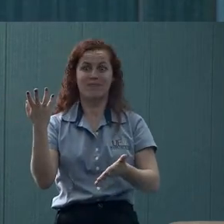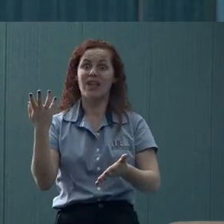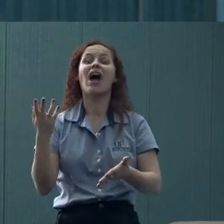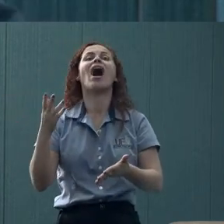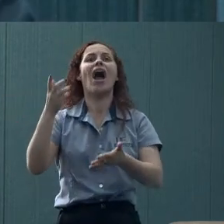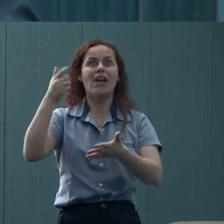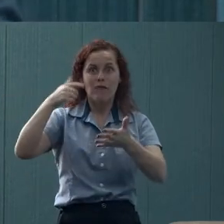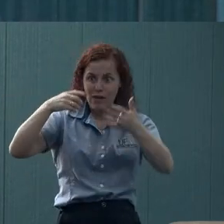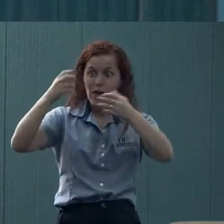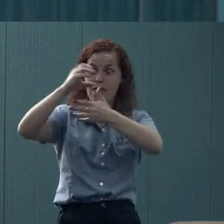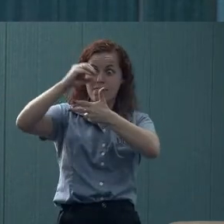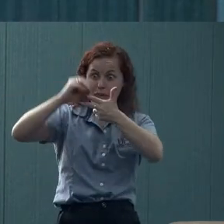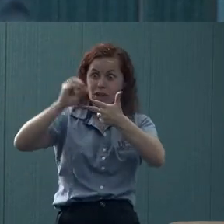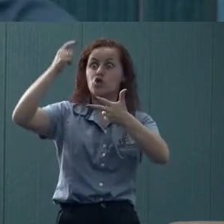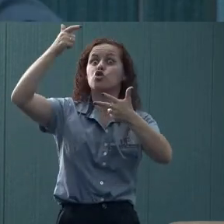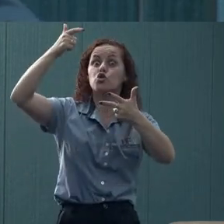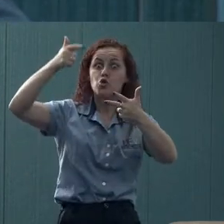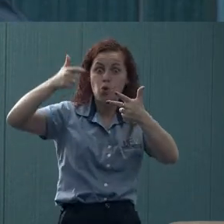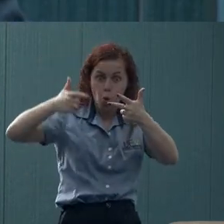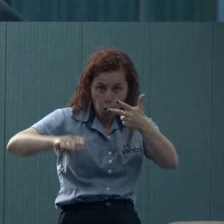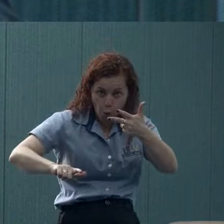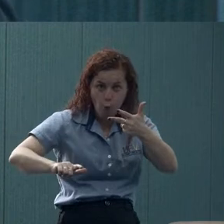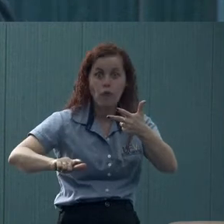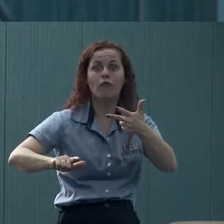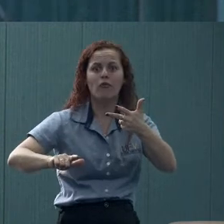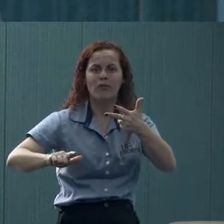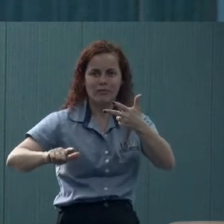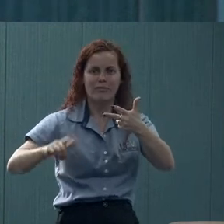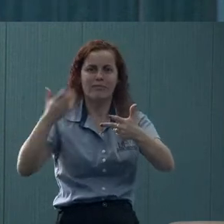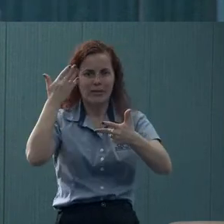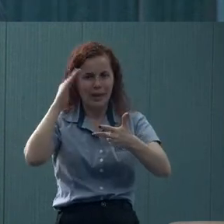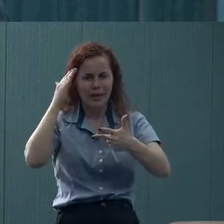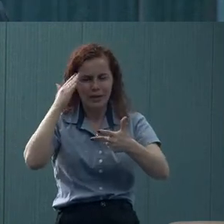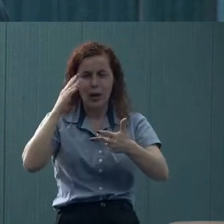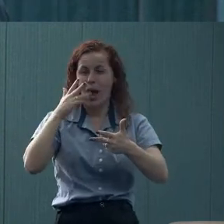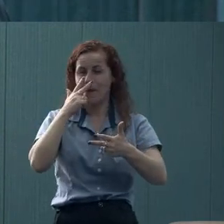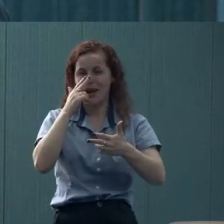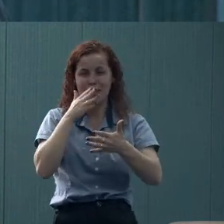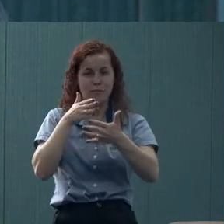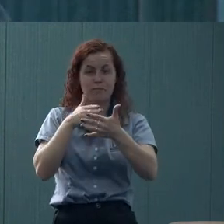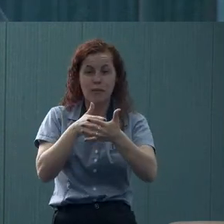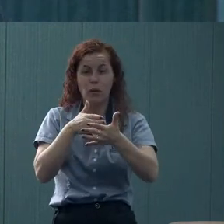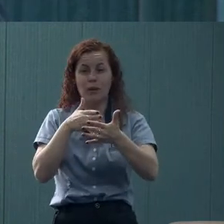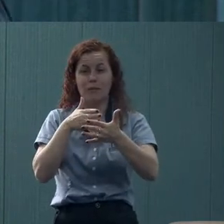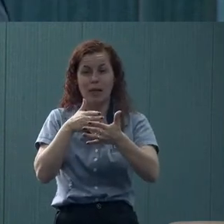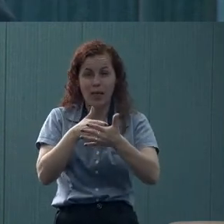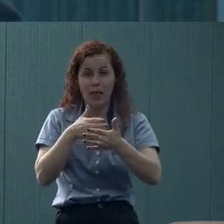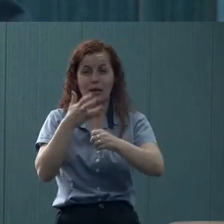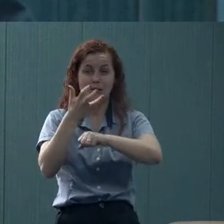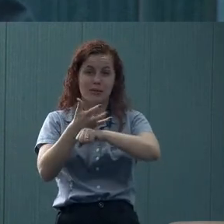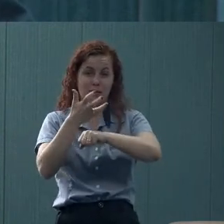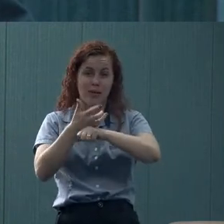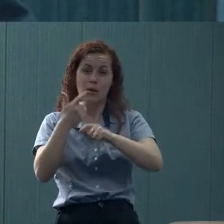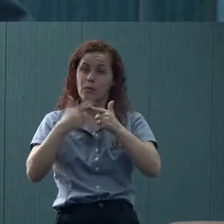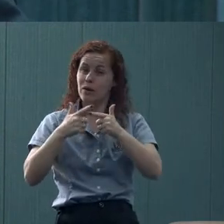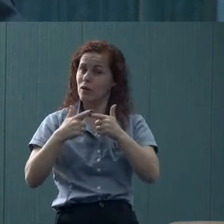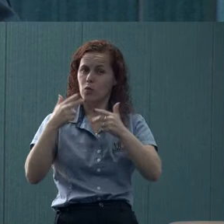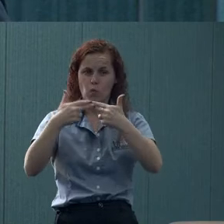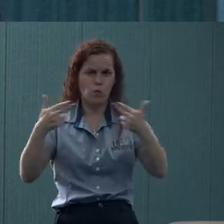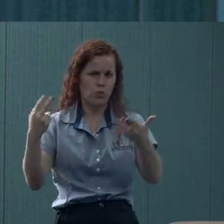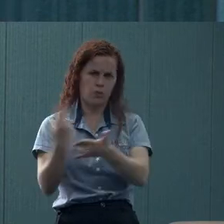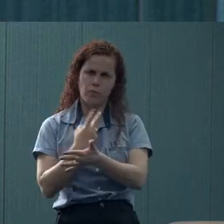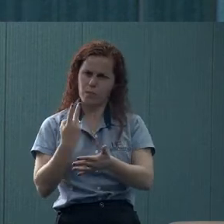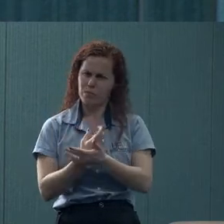de novo na universidade, e, às vezes, desenvolve uma espécie de bloqueio com relação a certas disciplinas, que tem alguma coisa errada aí.